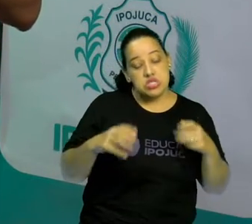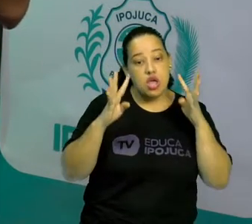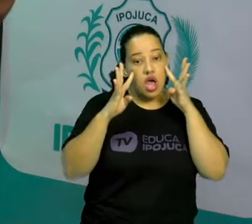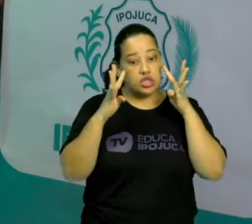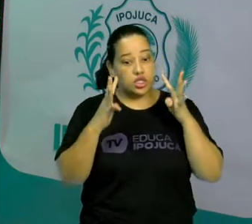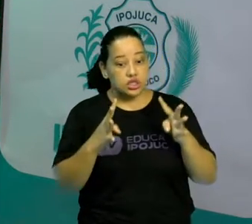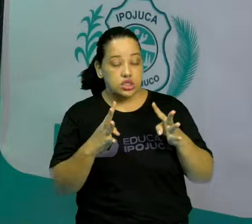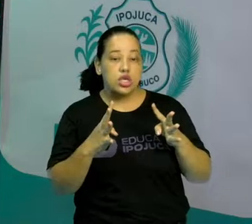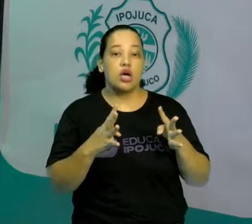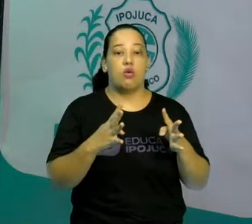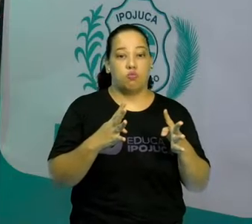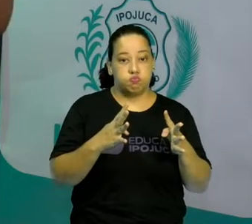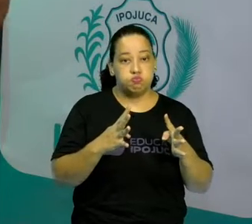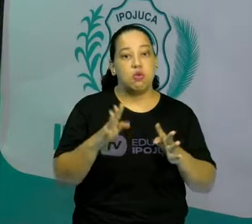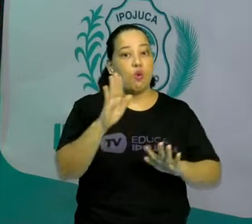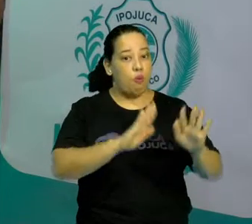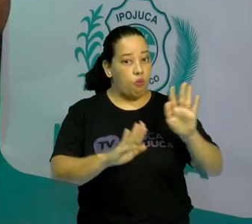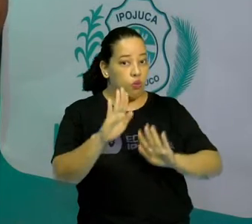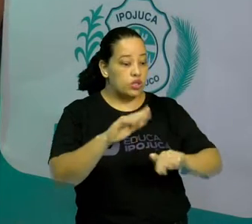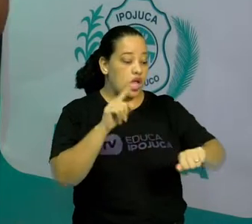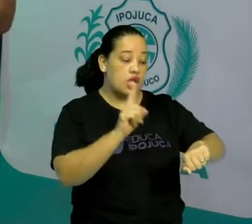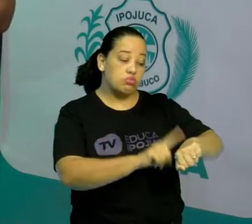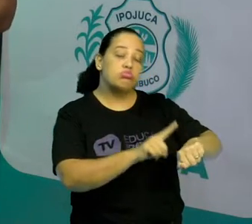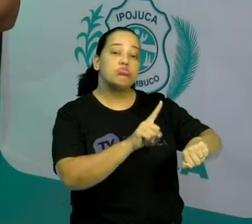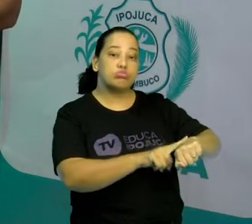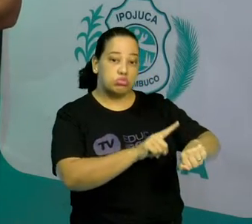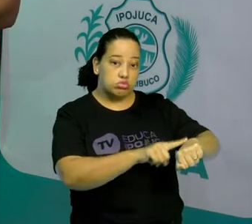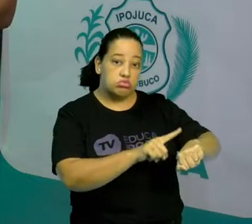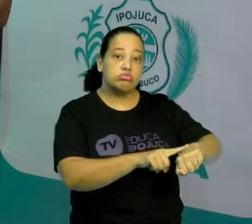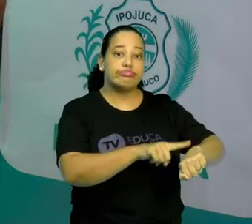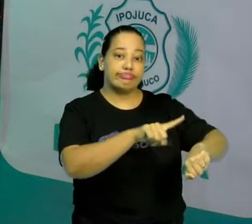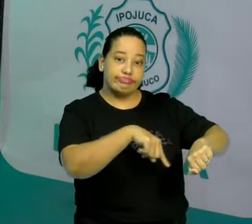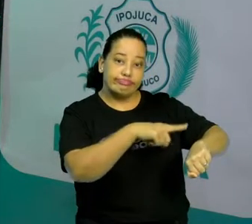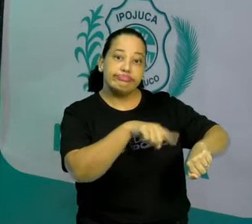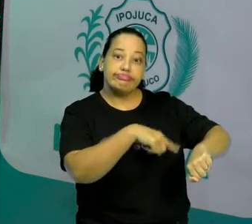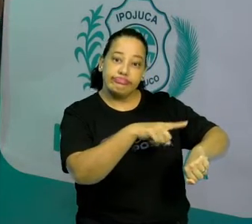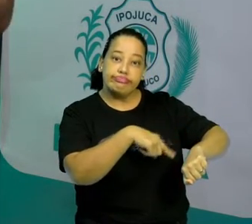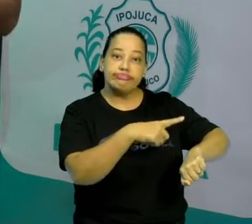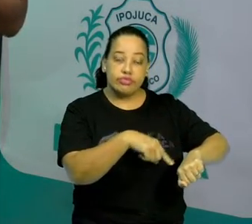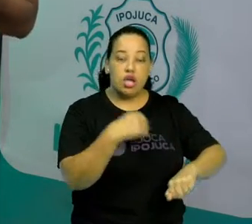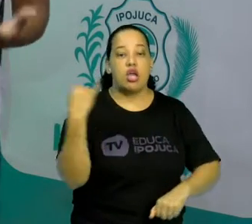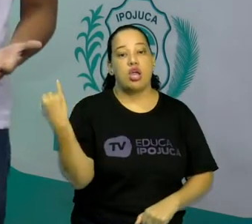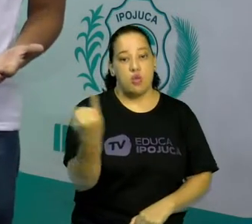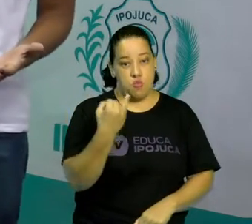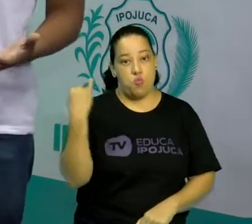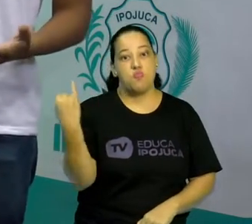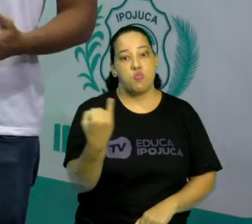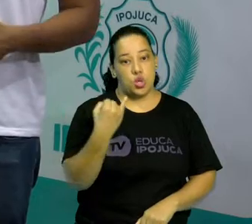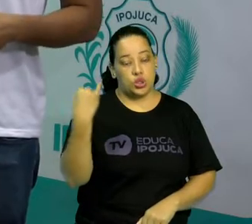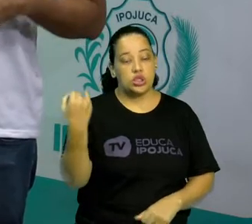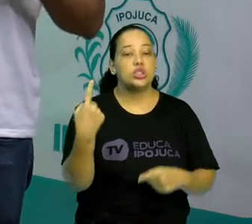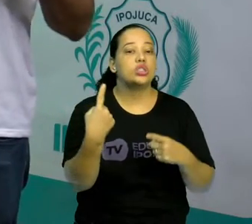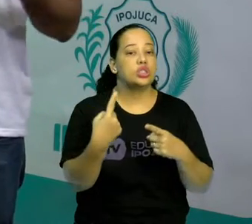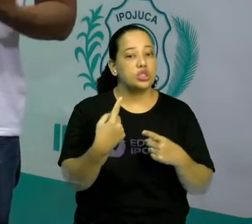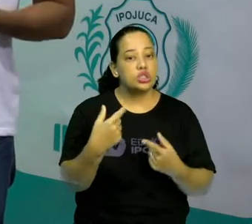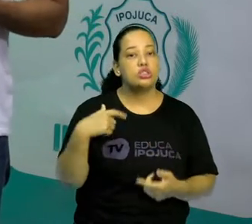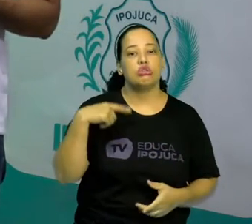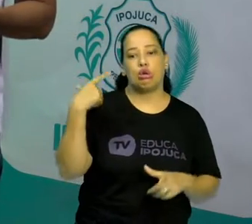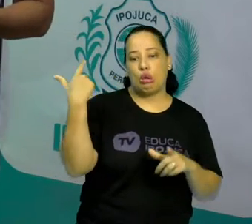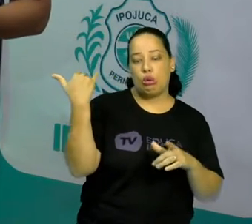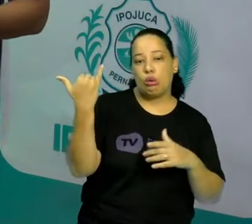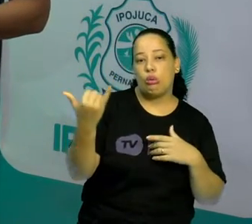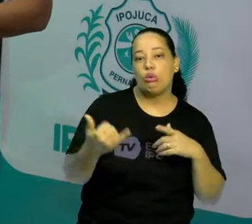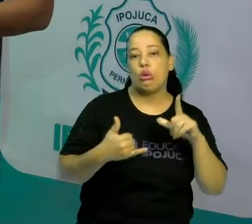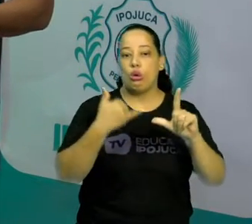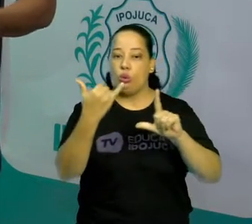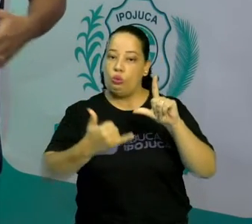demanda para esse tipo de atividade. É importante a gente ter esse momento lúdico, esse momento de